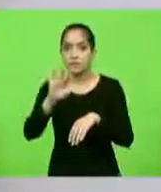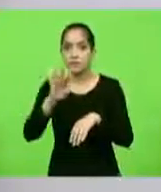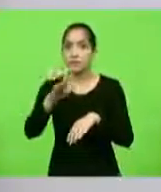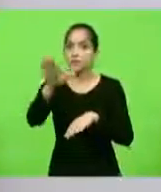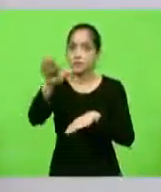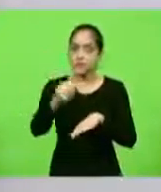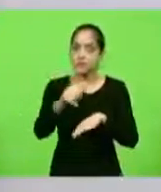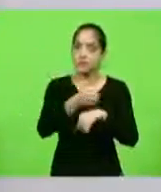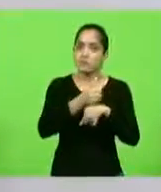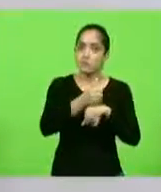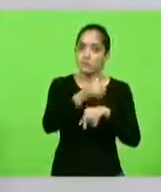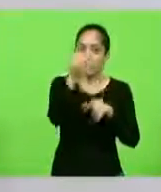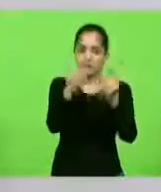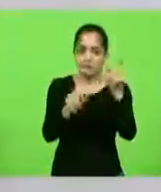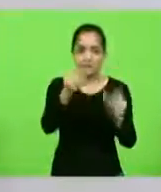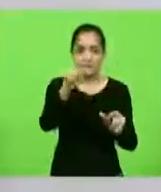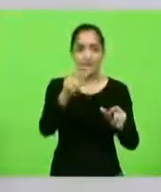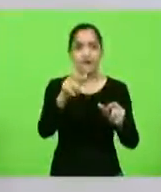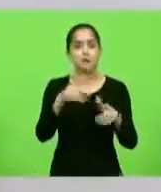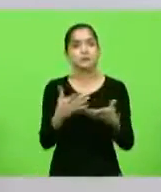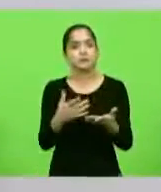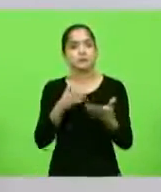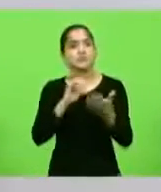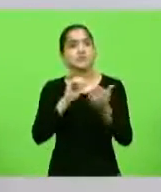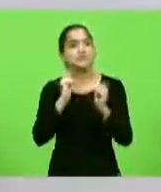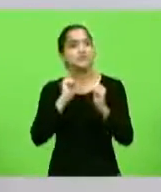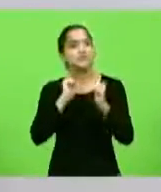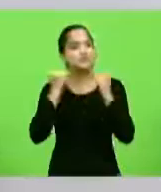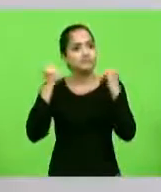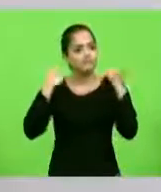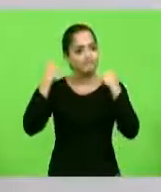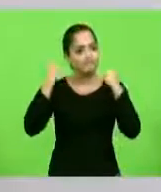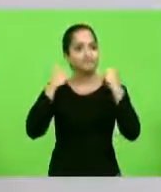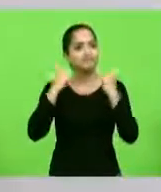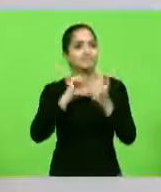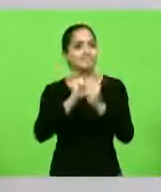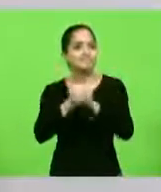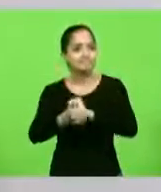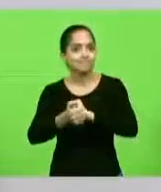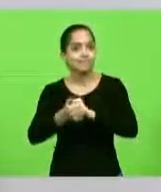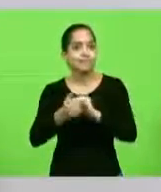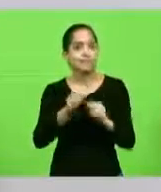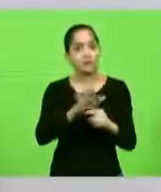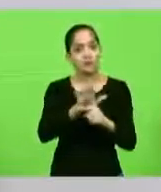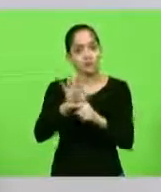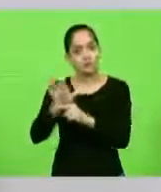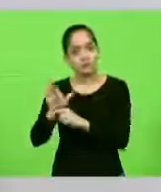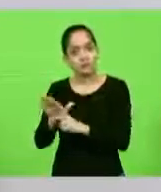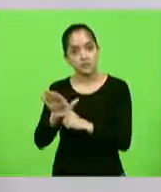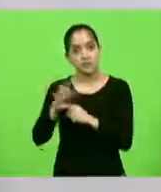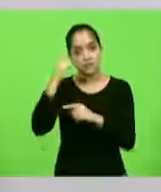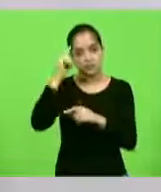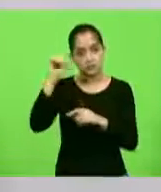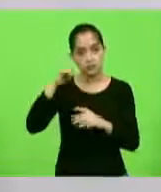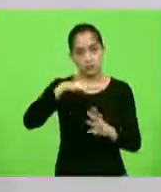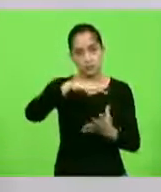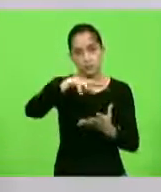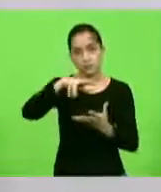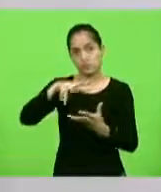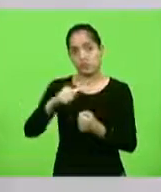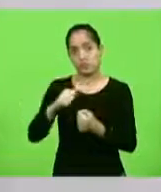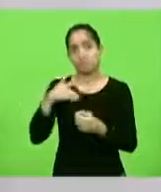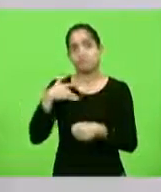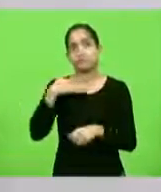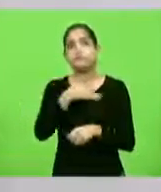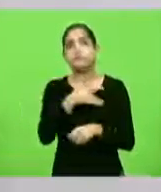de educação física, para a linha de frente, para o combate, para auxiliar nesse momento difícil. No Dia Mundial da Saúde, nós temos que